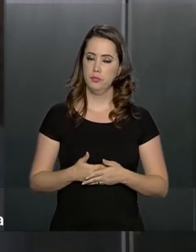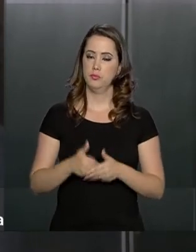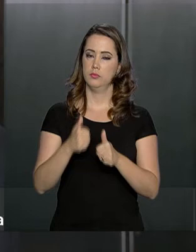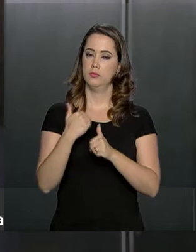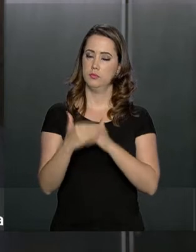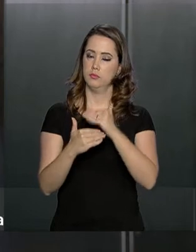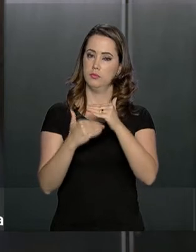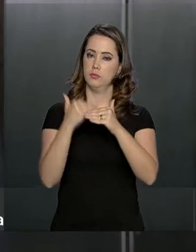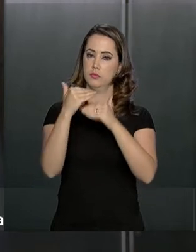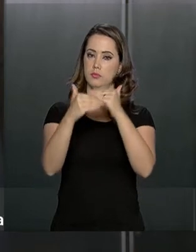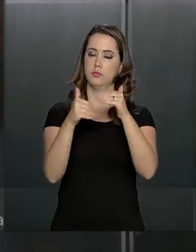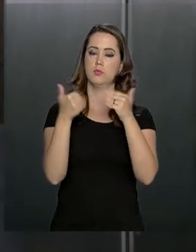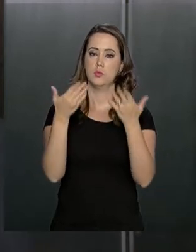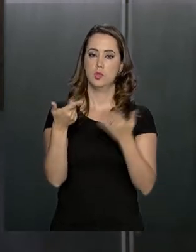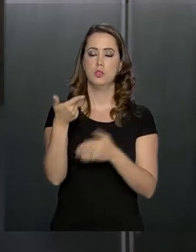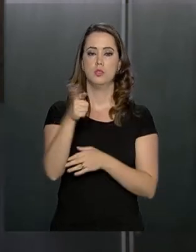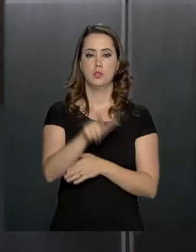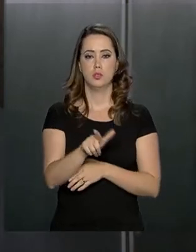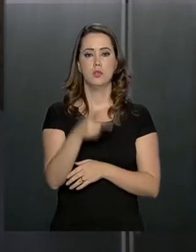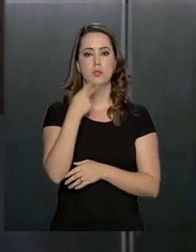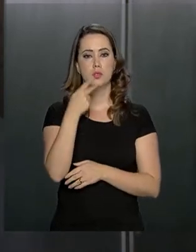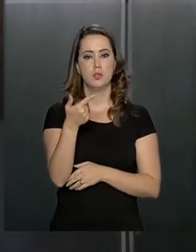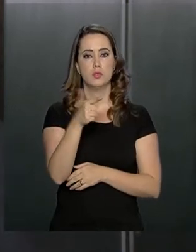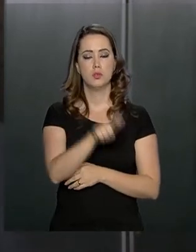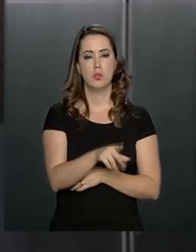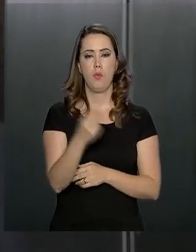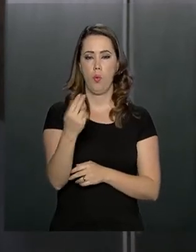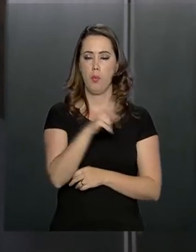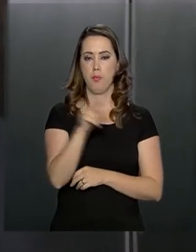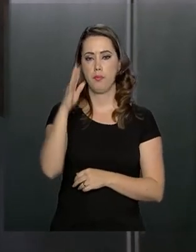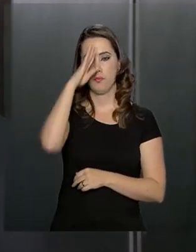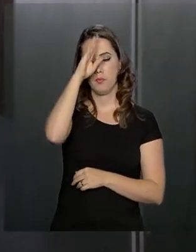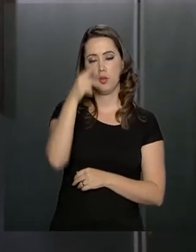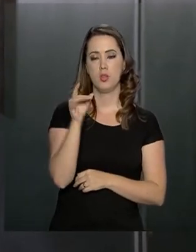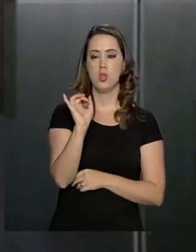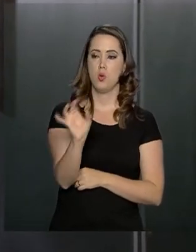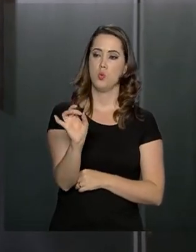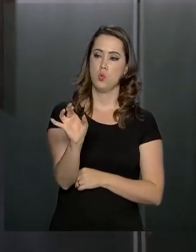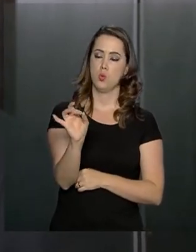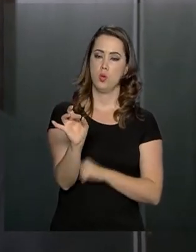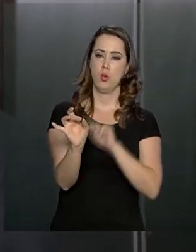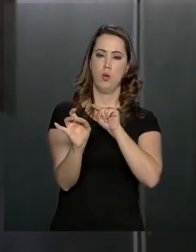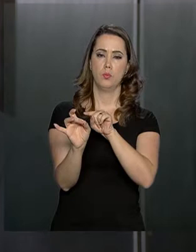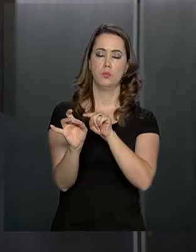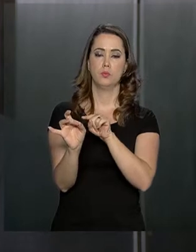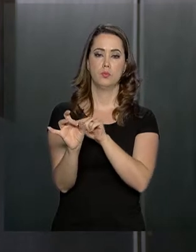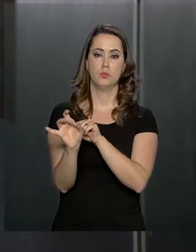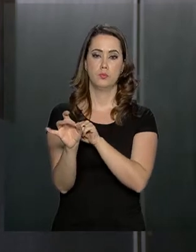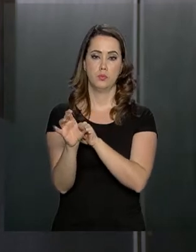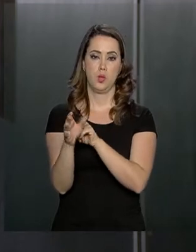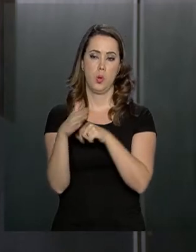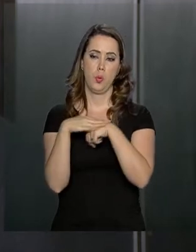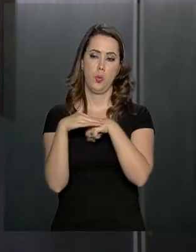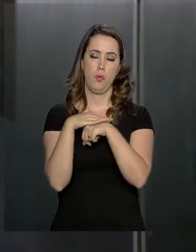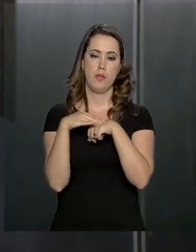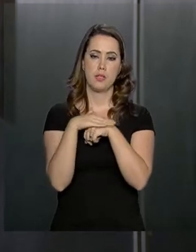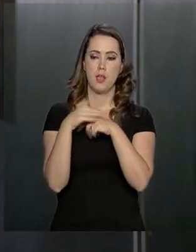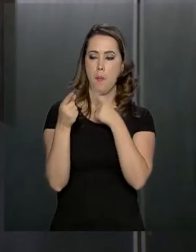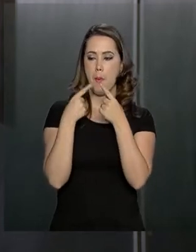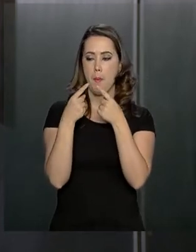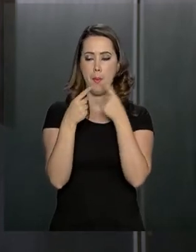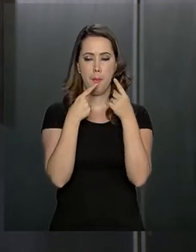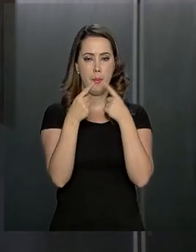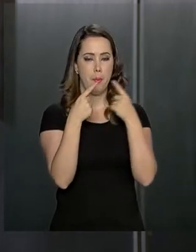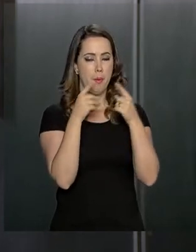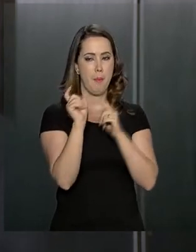e para isso, repetindo as palavras do presidente, não basta apenas conversar, apenas dialogar,